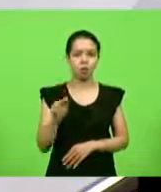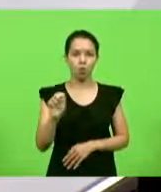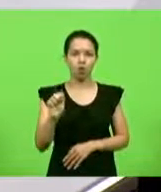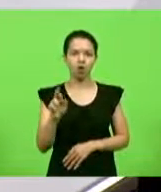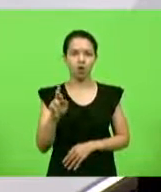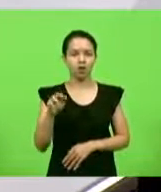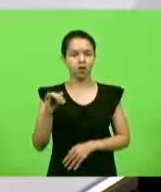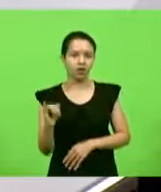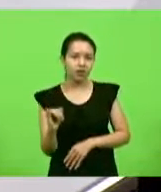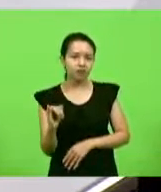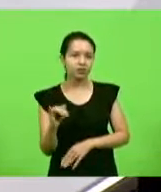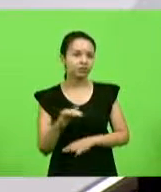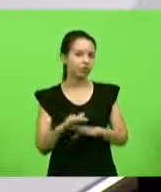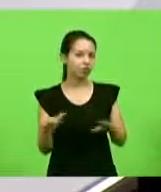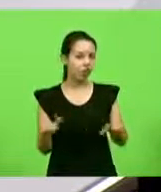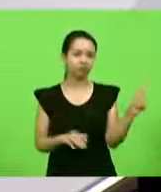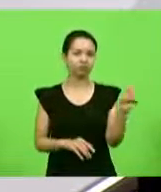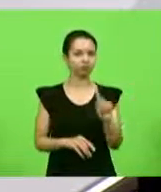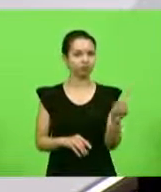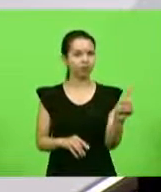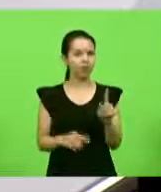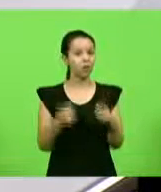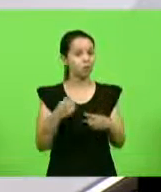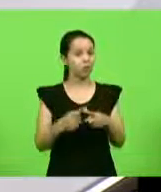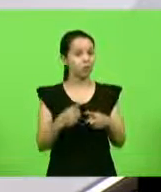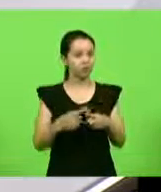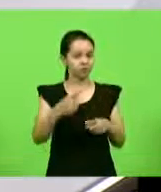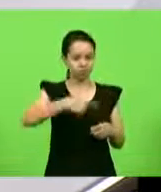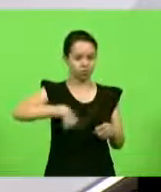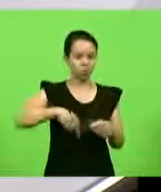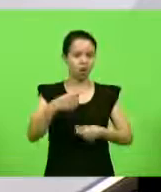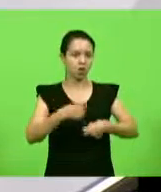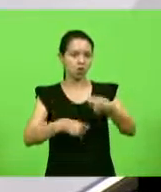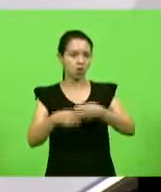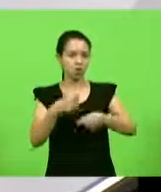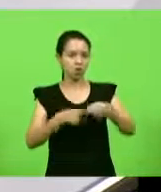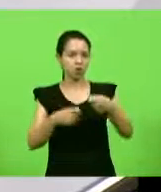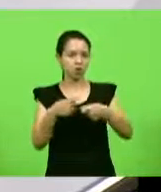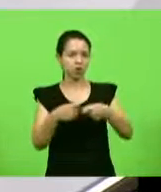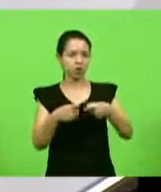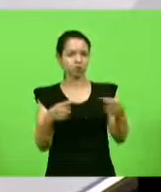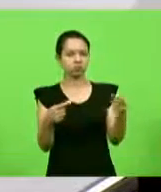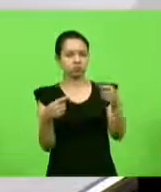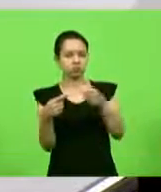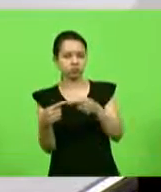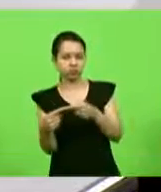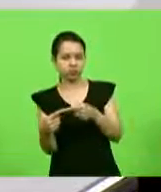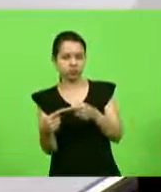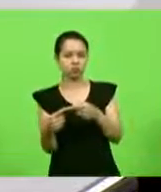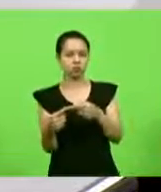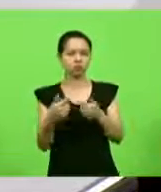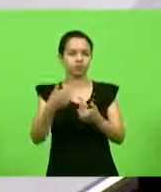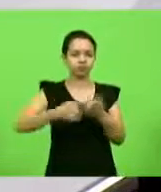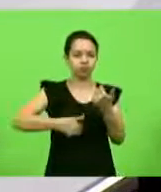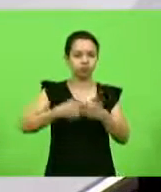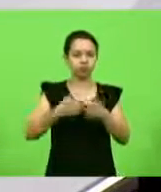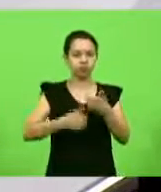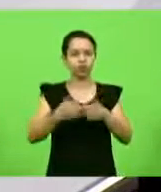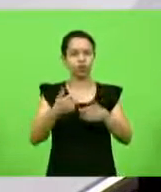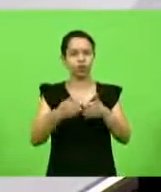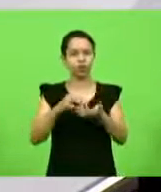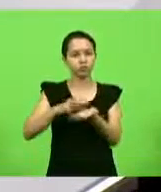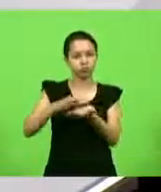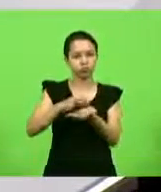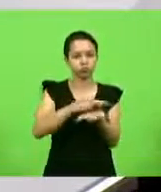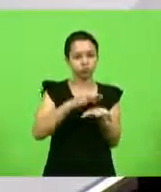Porque a nossa economia, baseada em grãos, principalmente, que vem do